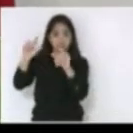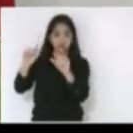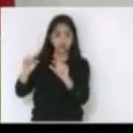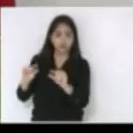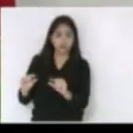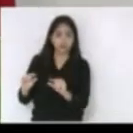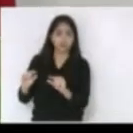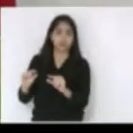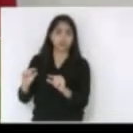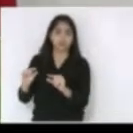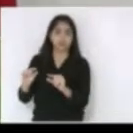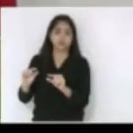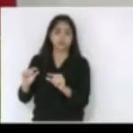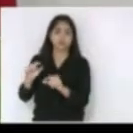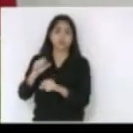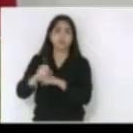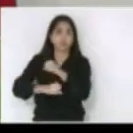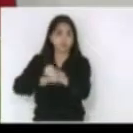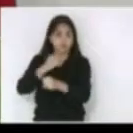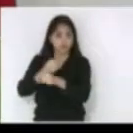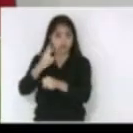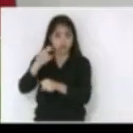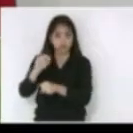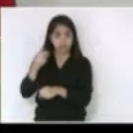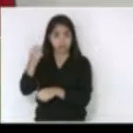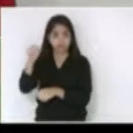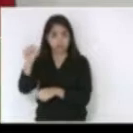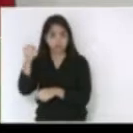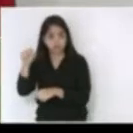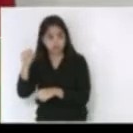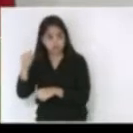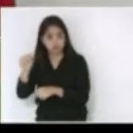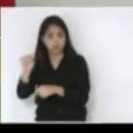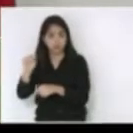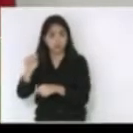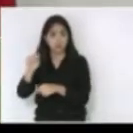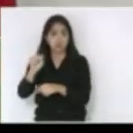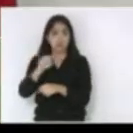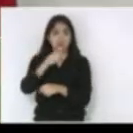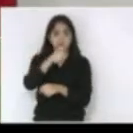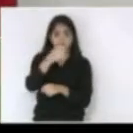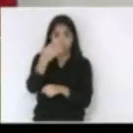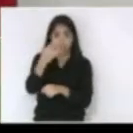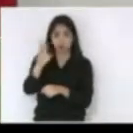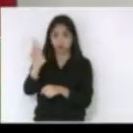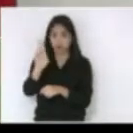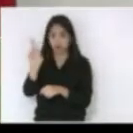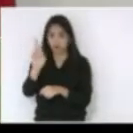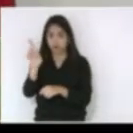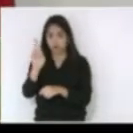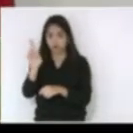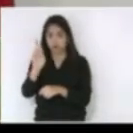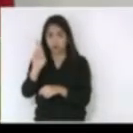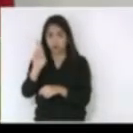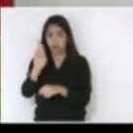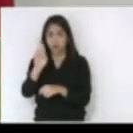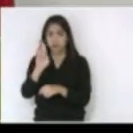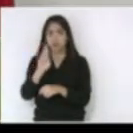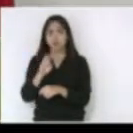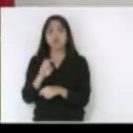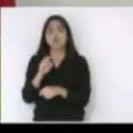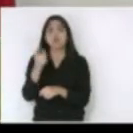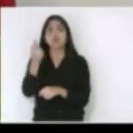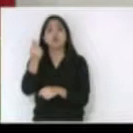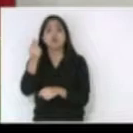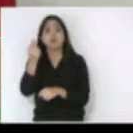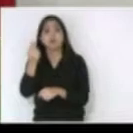a baixa desde o primeiro anúncio foi de 14 reais o valor que estava estimado em